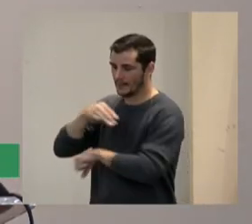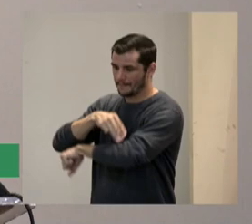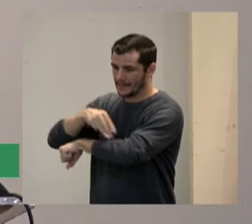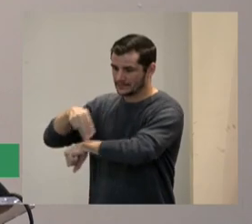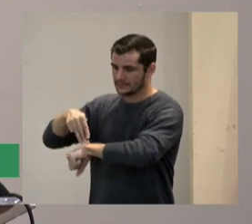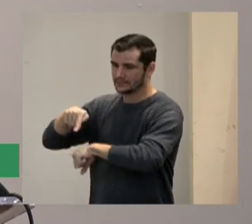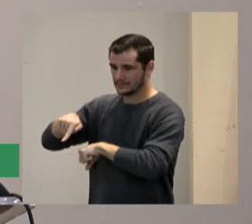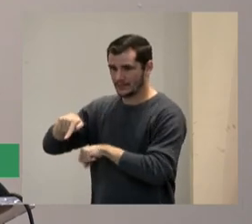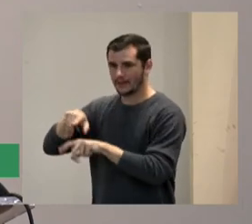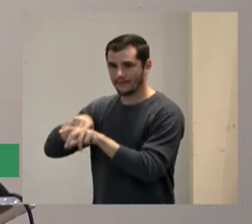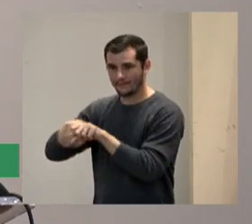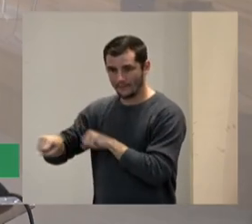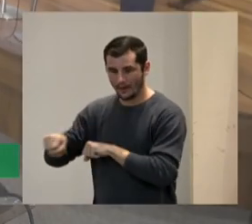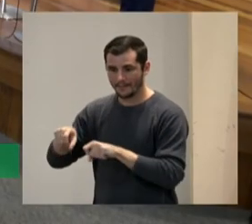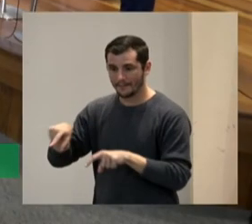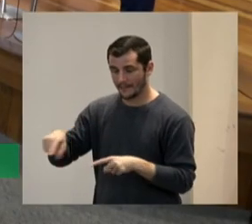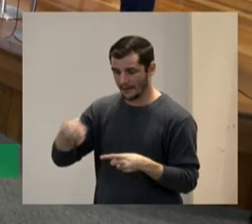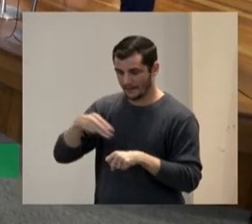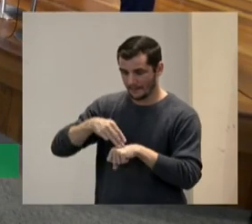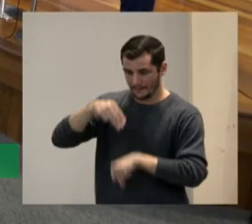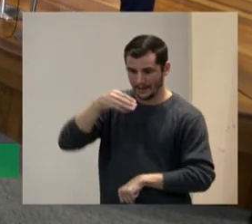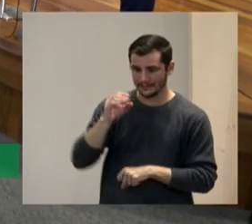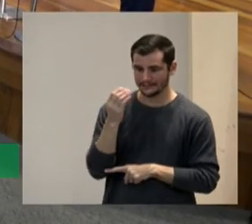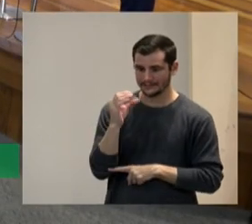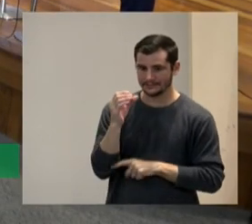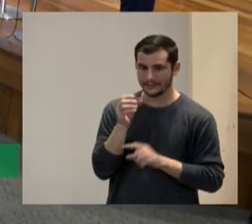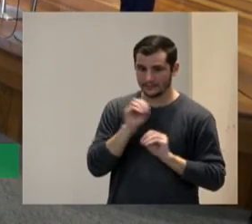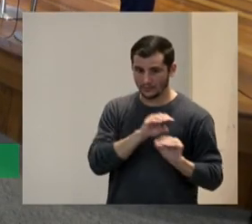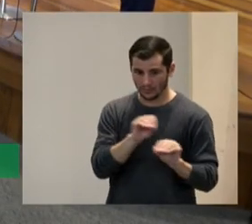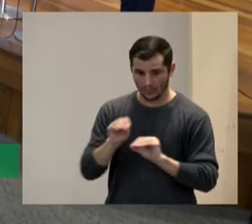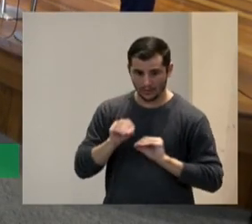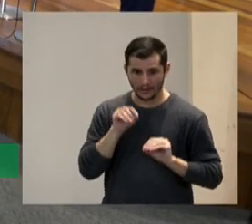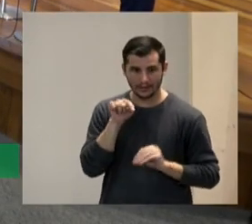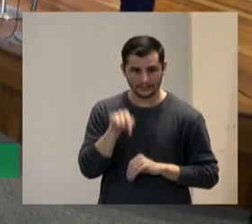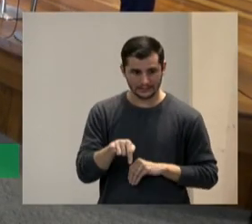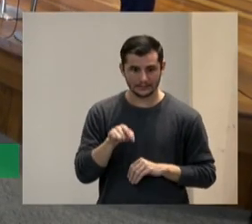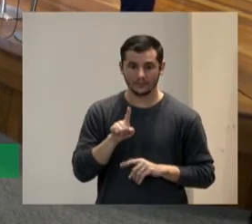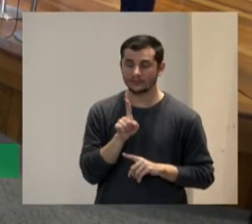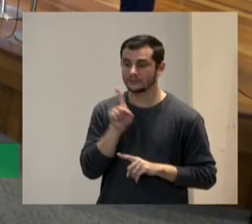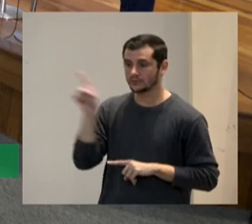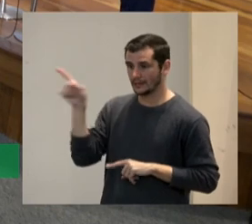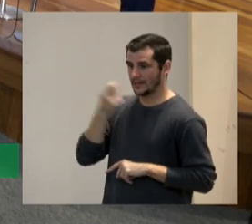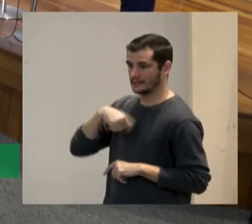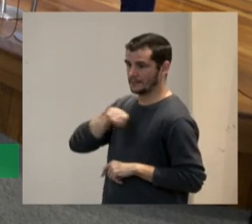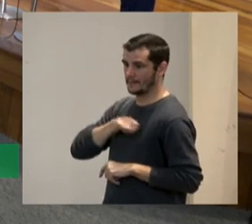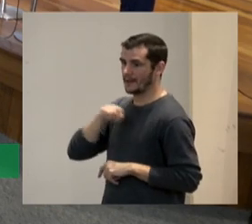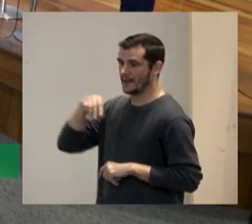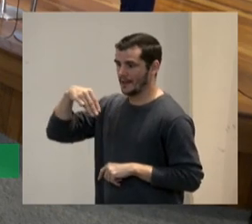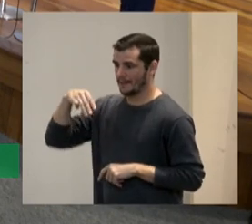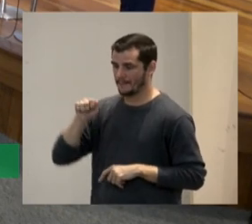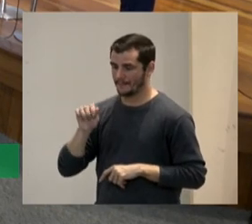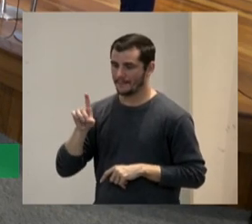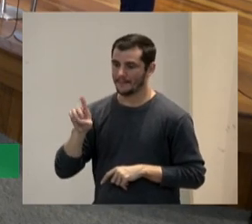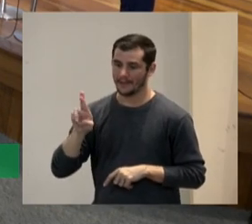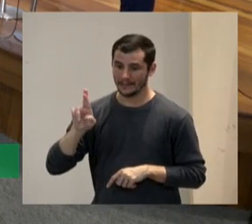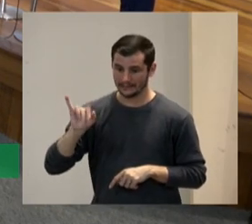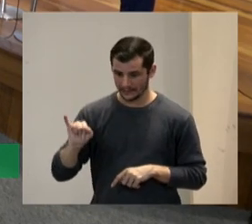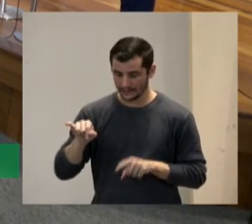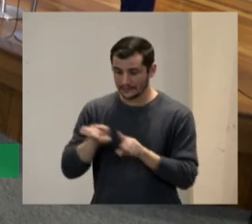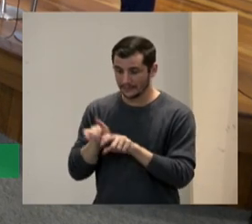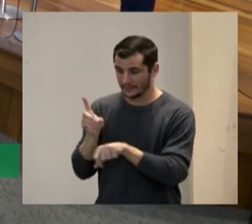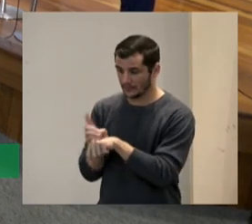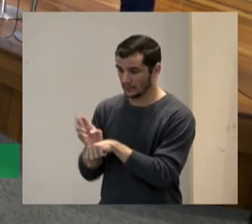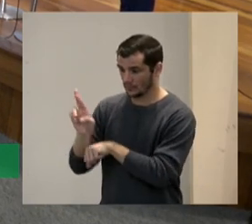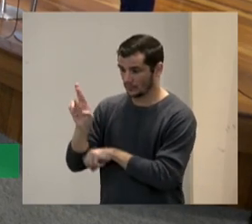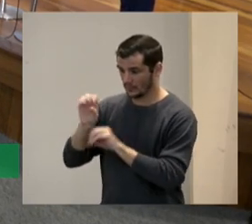e mestre em ciências da educação pela Universidade Complutense de Madrid Espanha doutor em educação